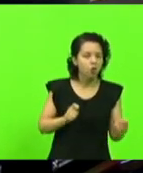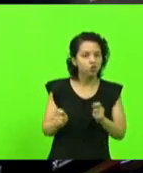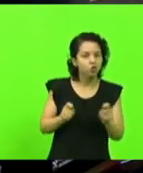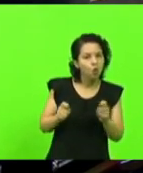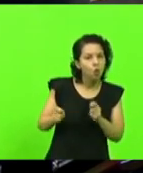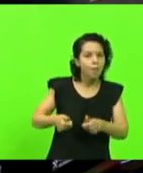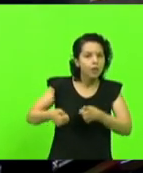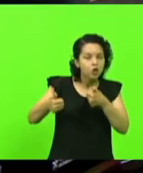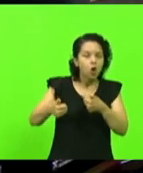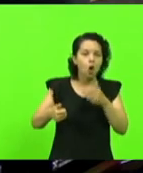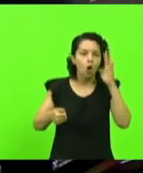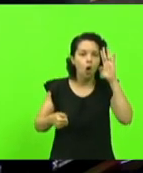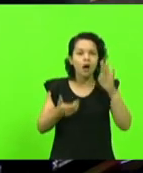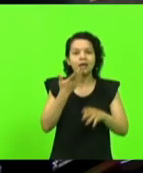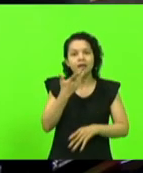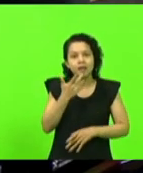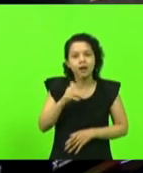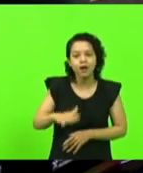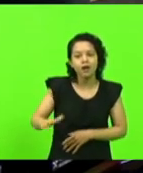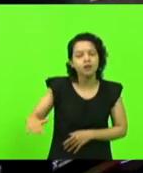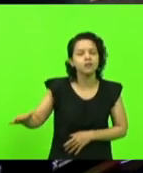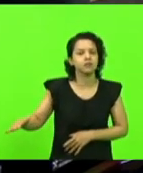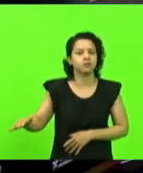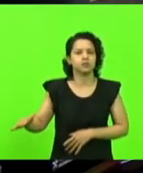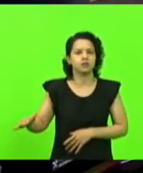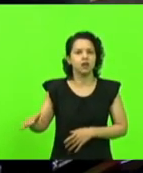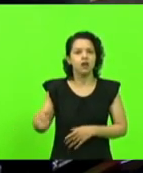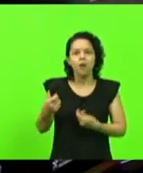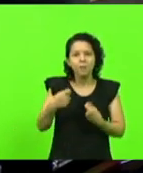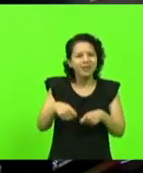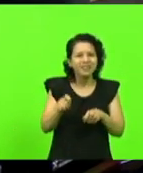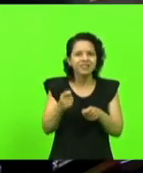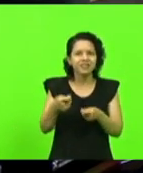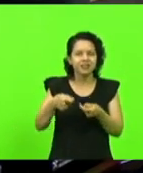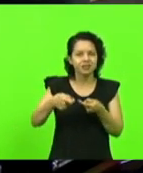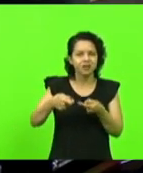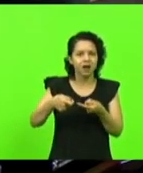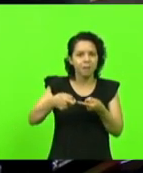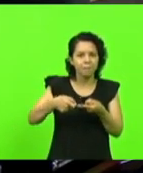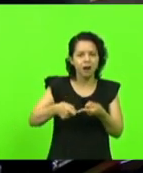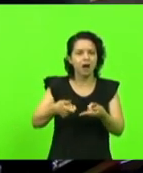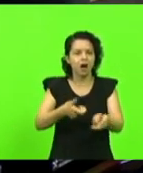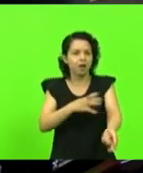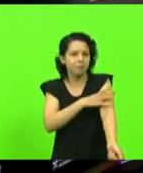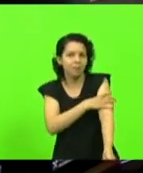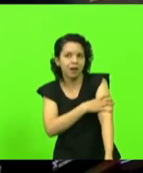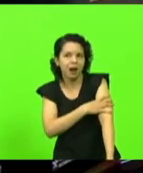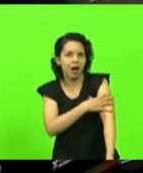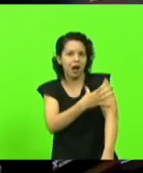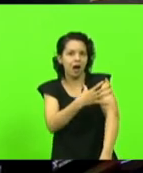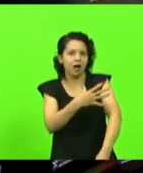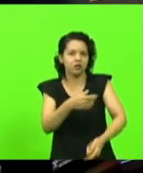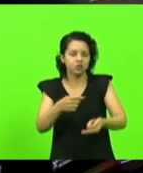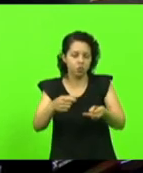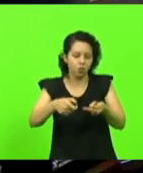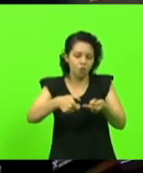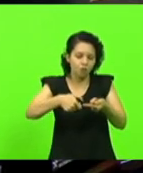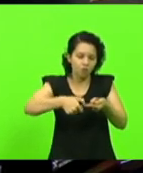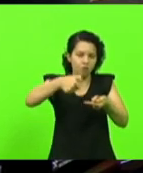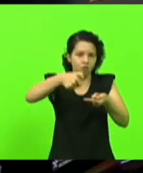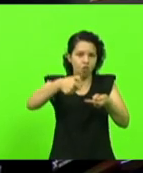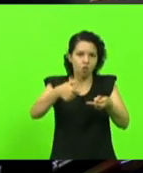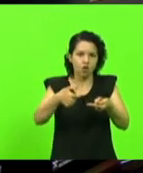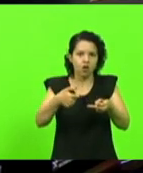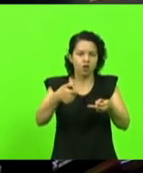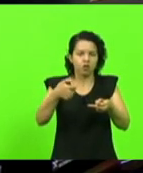de crianças sem ter que estar fazendo isso exatamente essa colocação no braço não precisa fazer aquele furinho duas